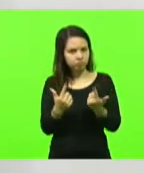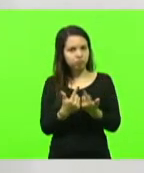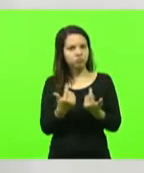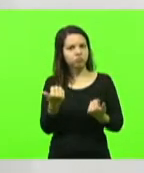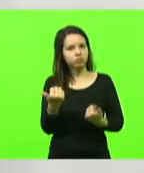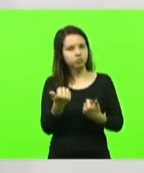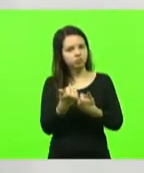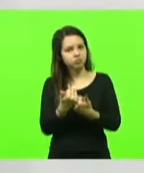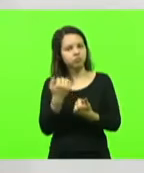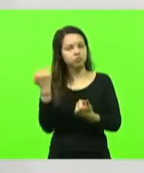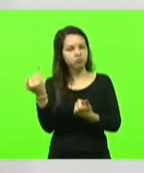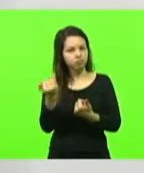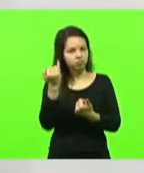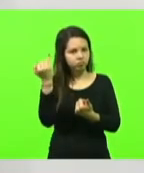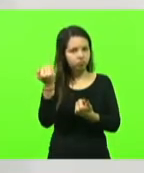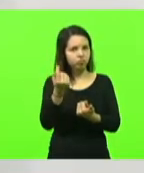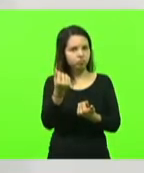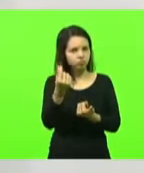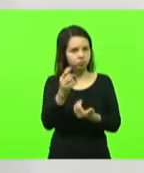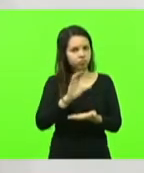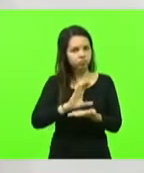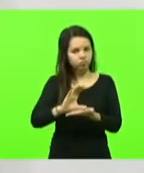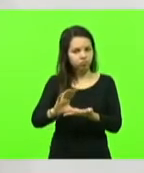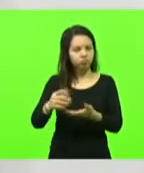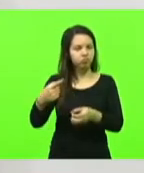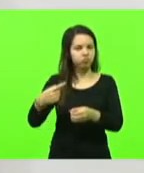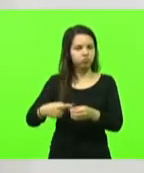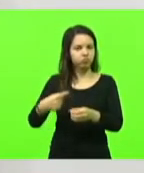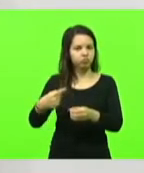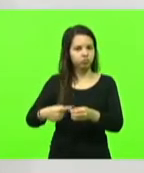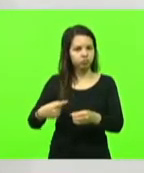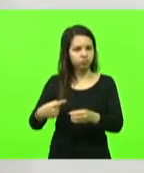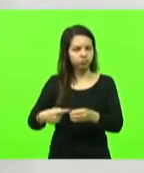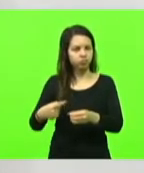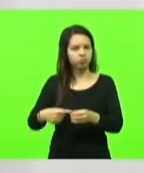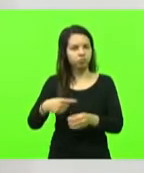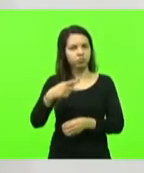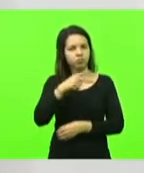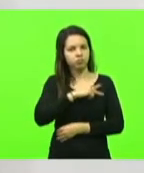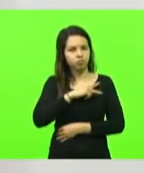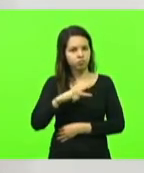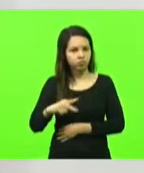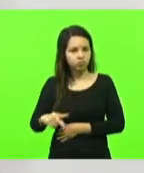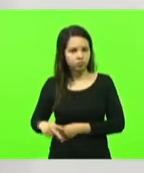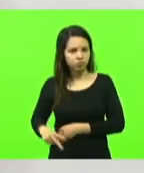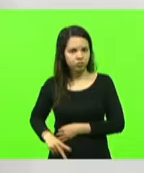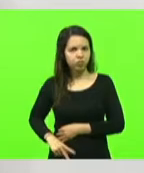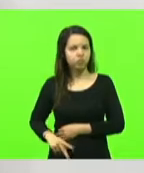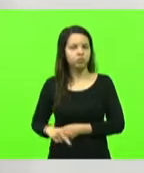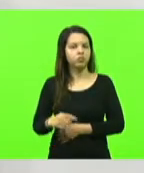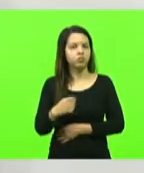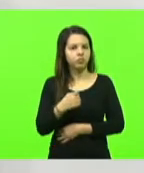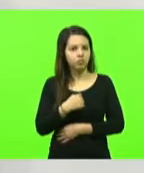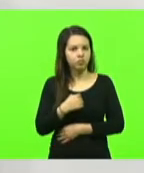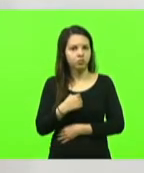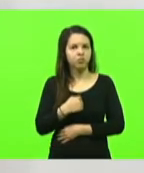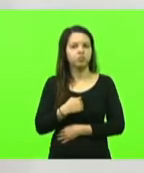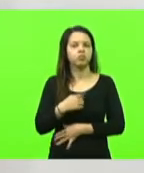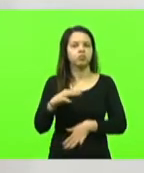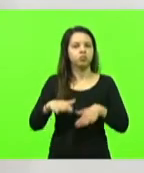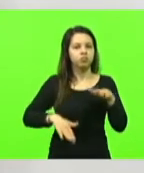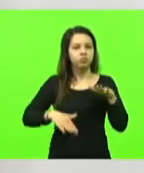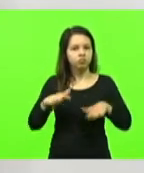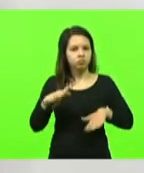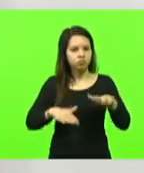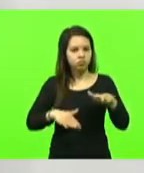e recursos para os municípios. Senhor presidente, eu venho aqui, talvez o